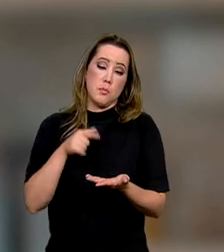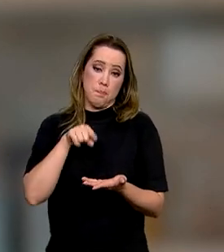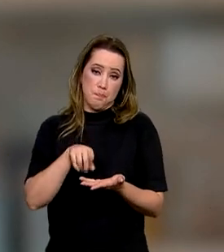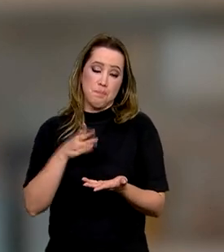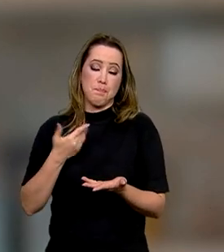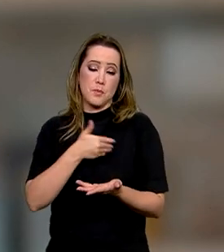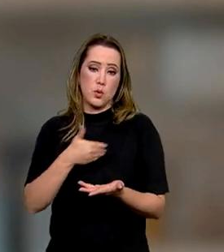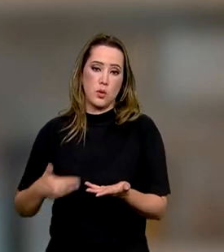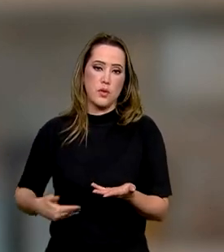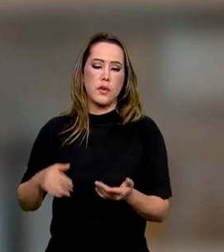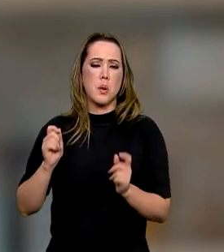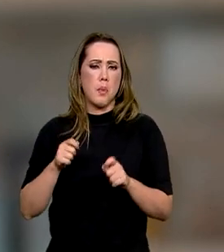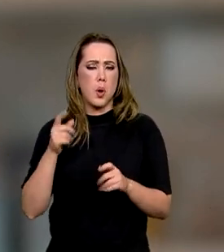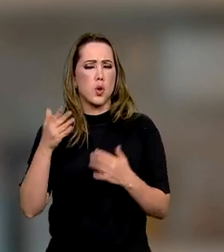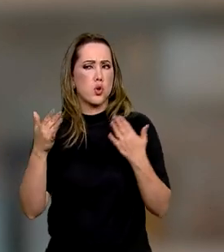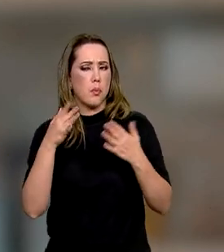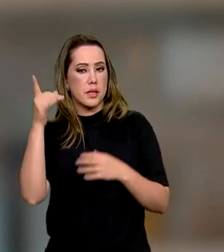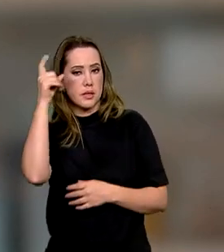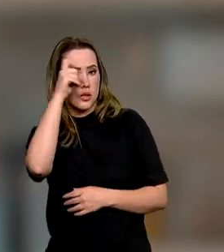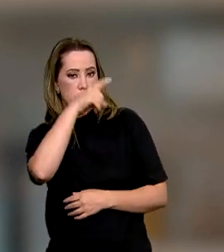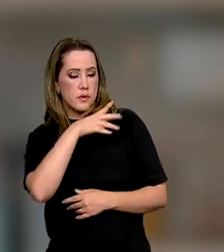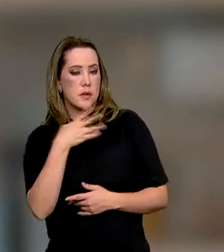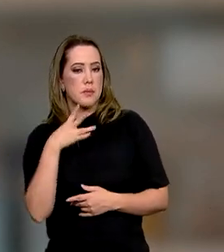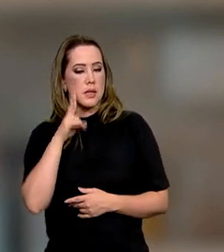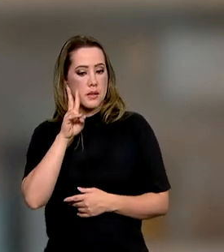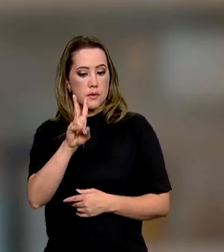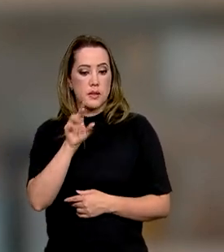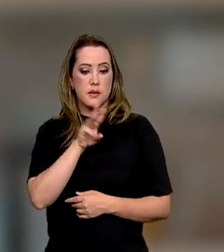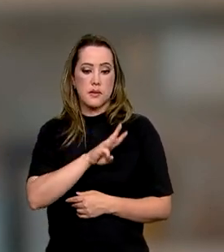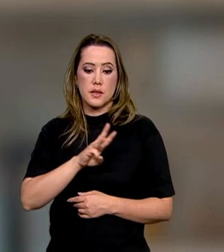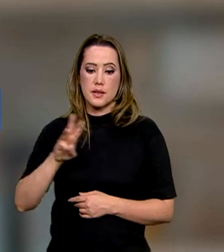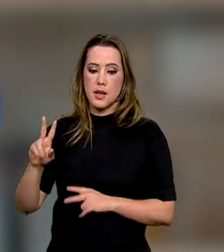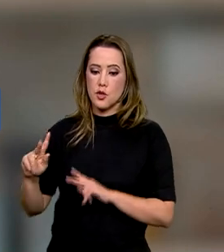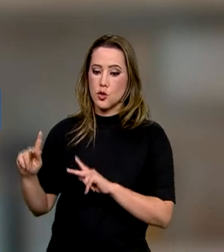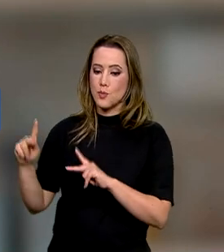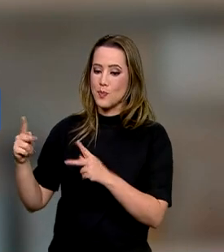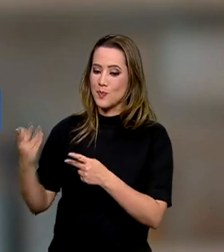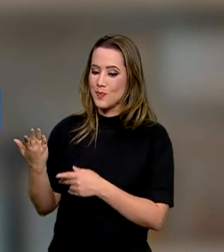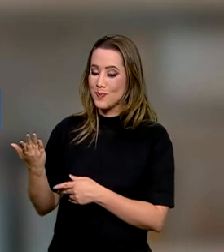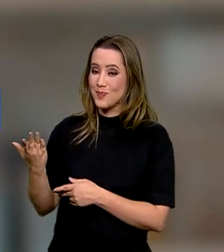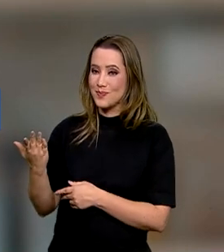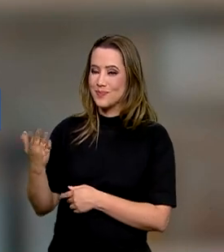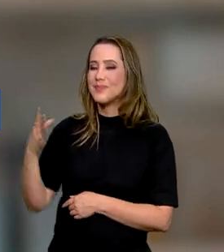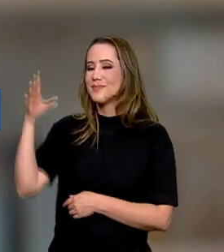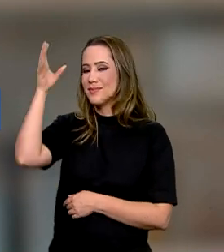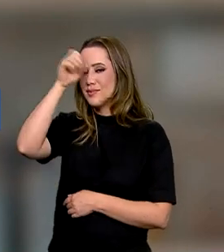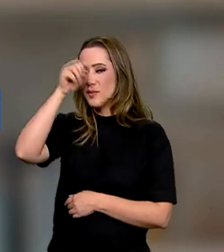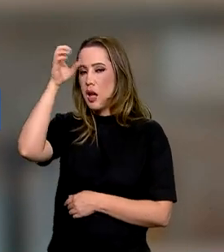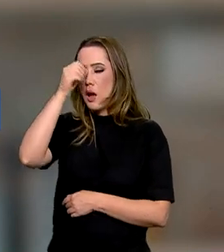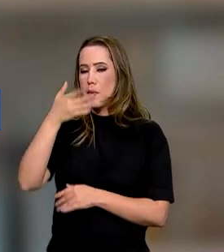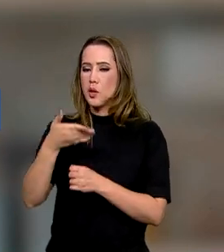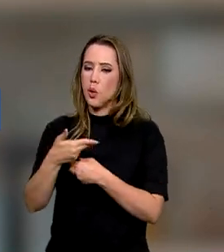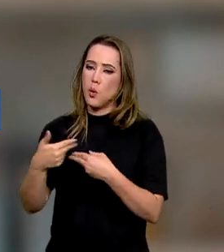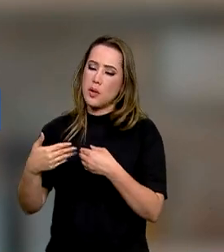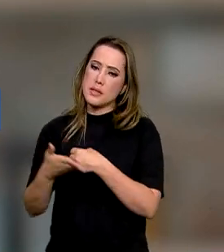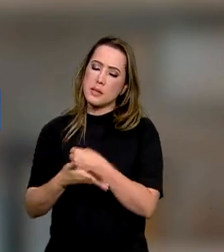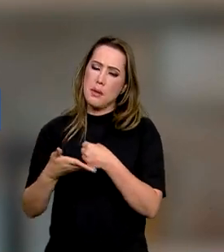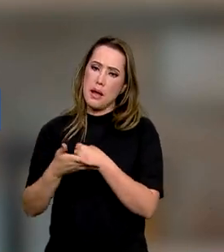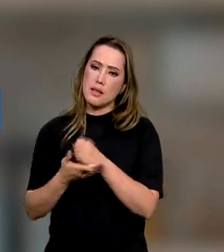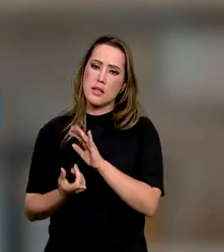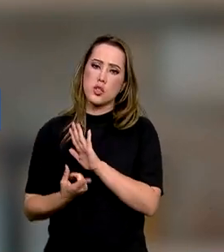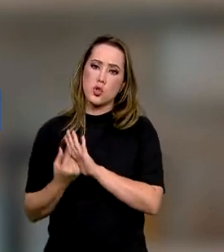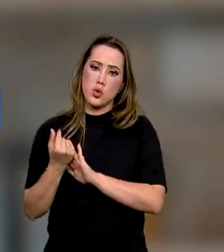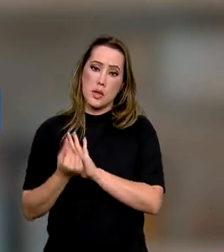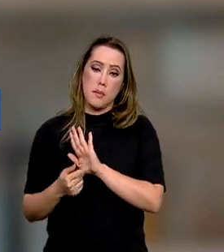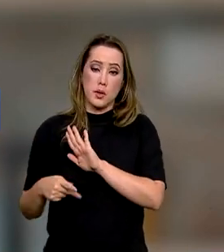arrecada. Pode parecer difícil, mas se você acessar este curso aqui, vai aprender desde noções básicas de finanças